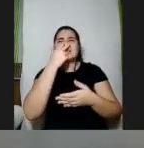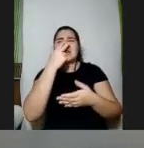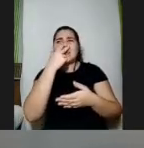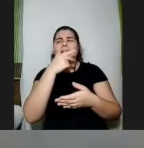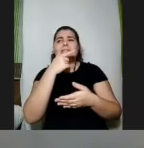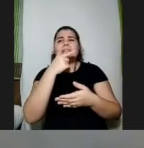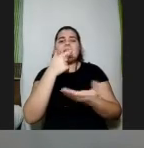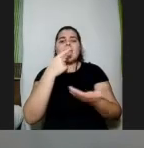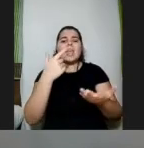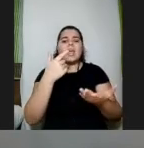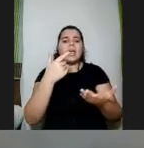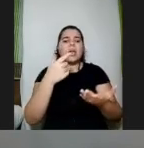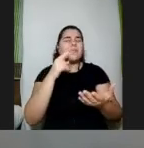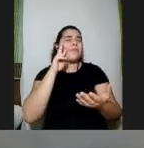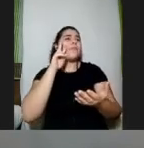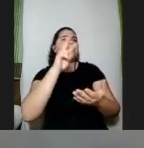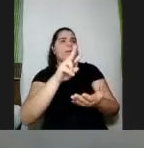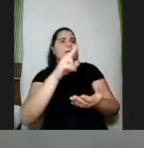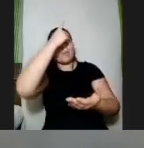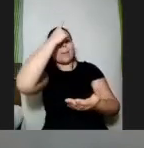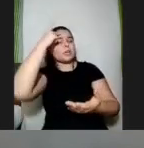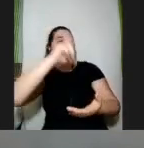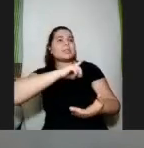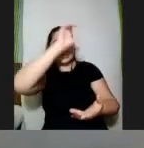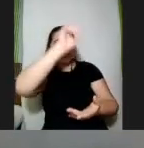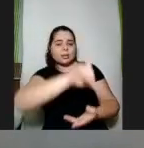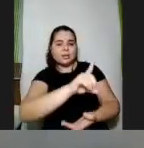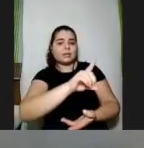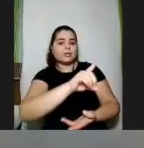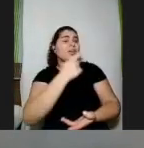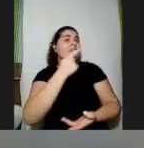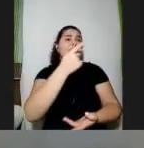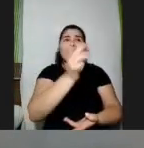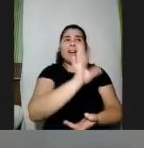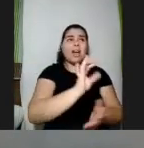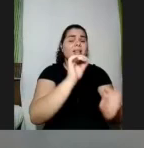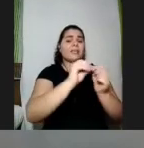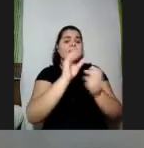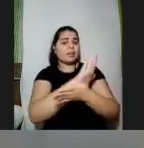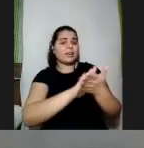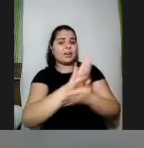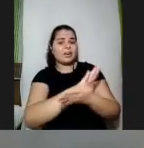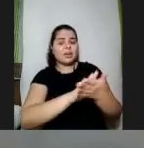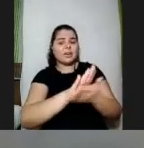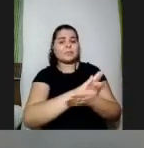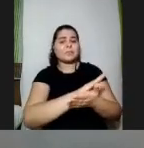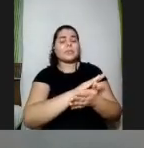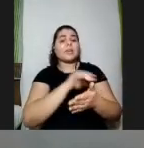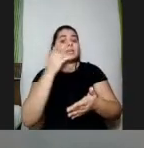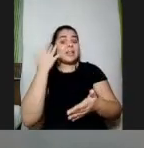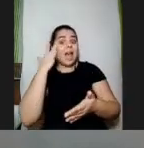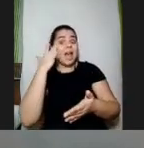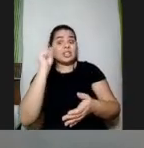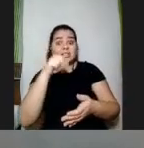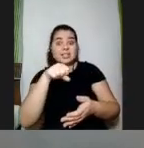então você pode ver uma pessoa com deficiência na tua frente que não fala que não faz nada mas você tem que achar que sim ela é